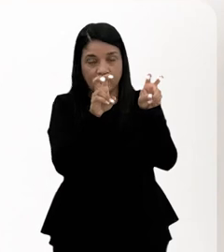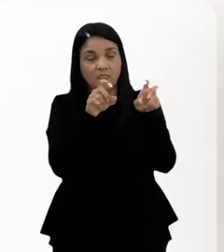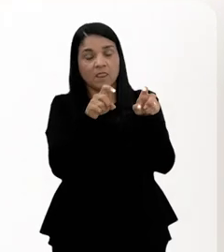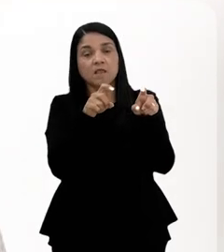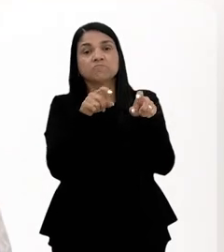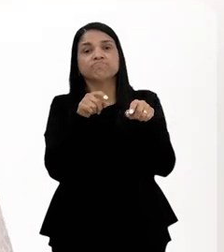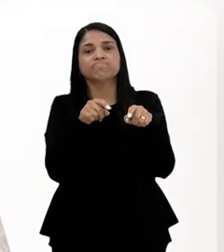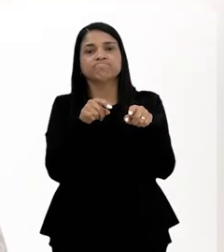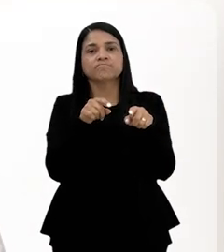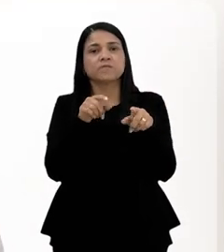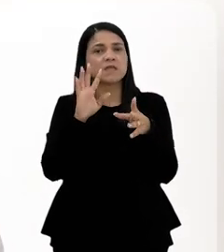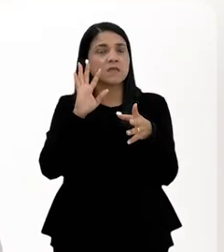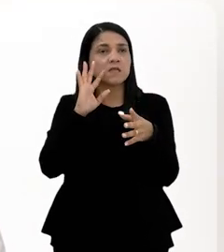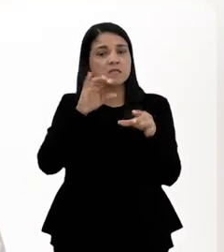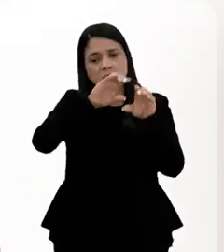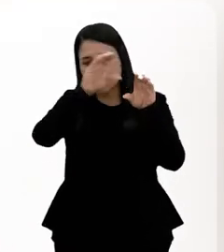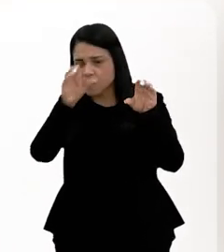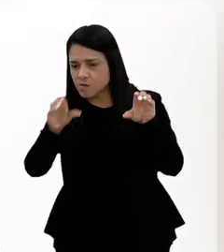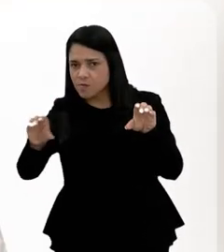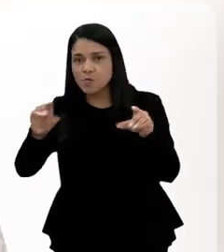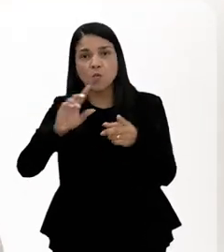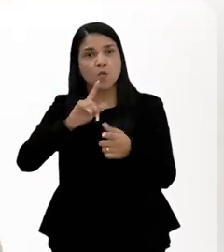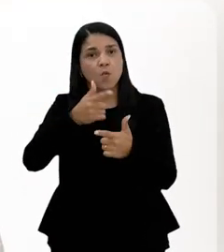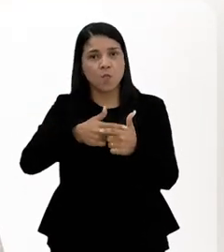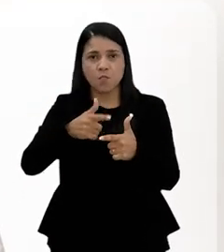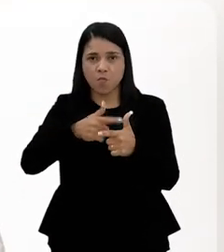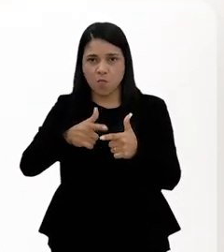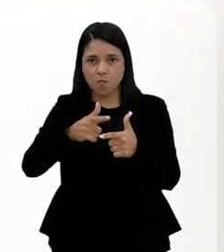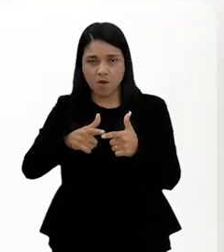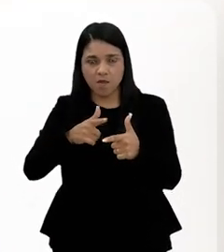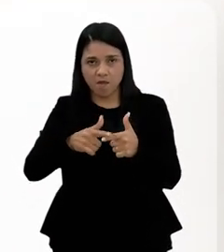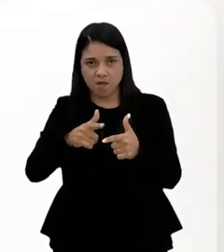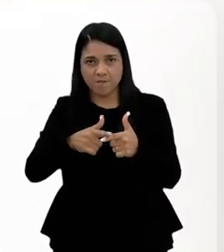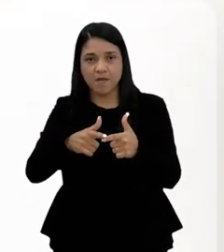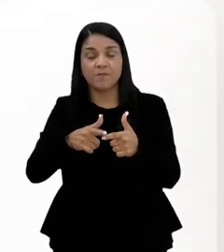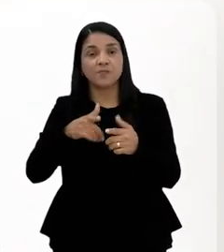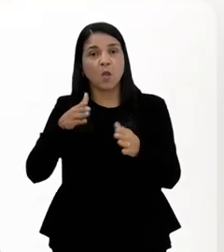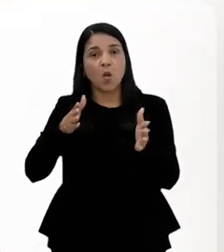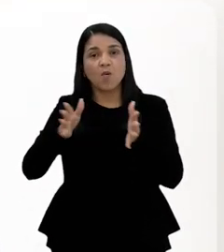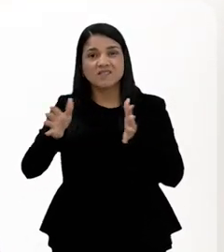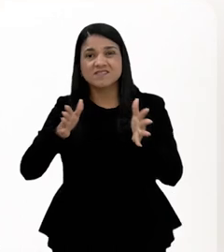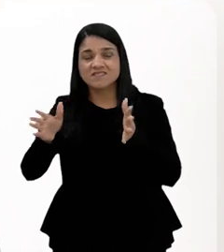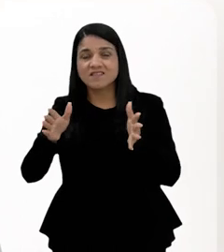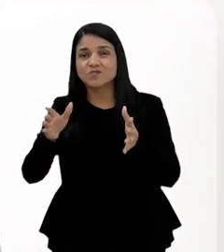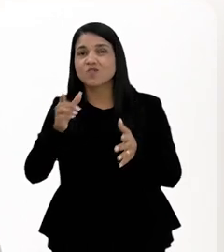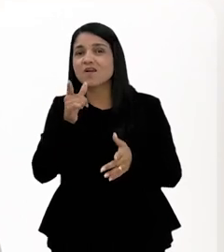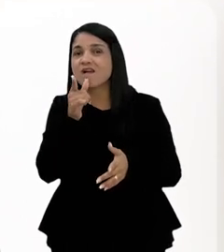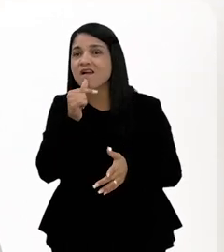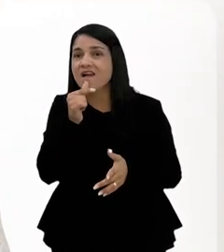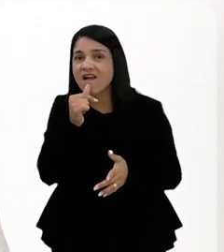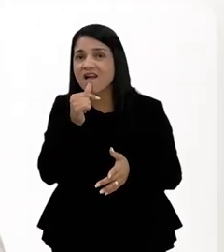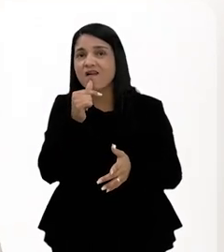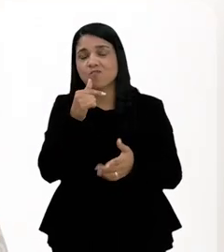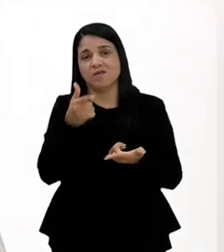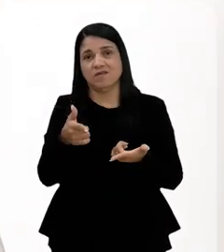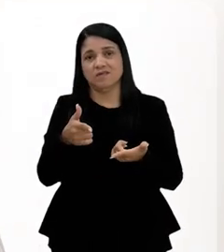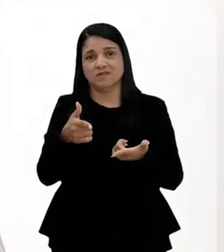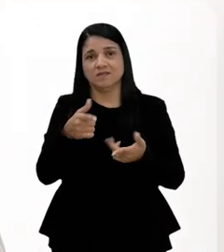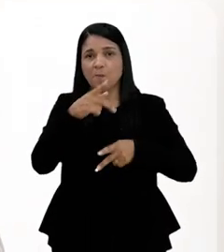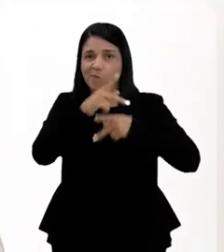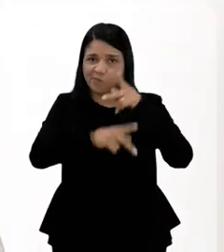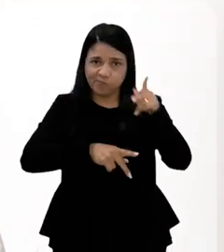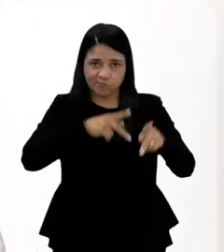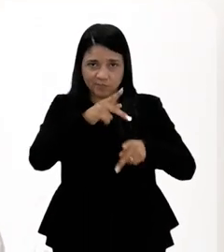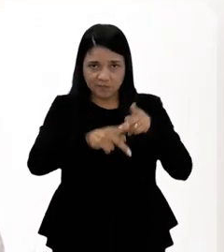justamente dessa questão hídrica, do direito humano ao acesso à água da população